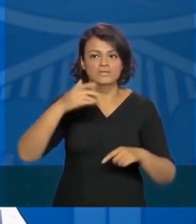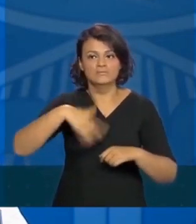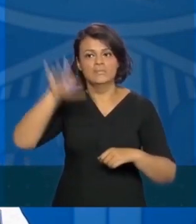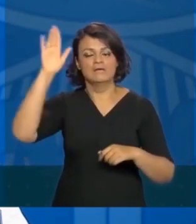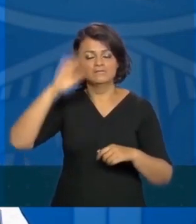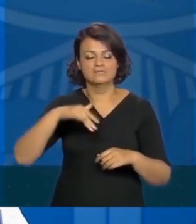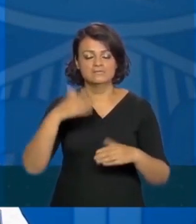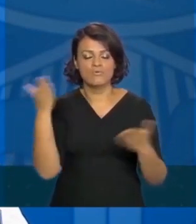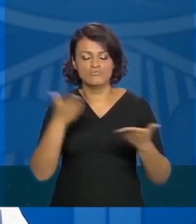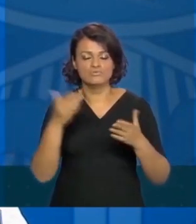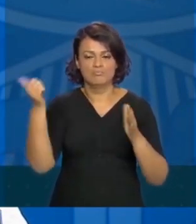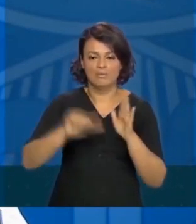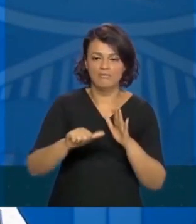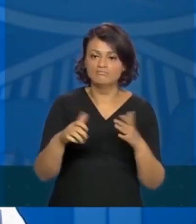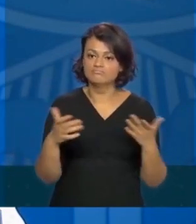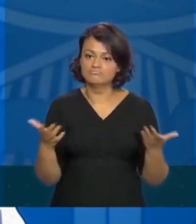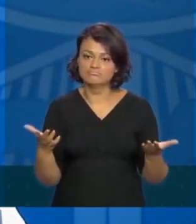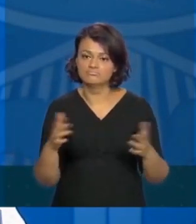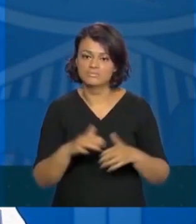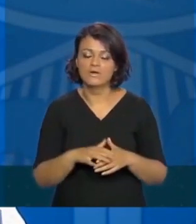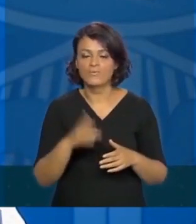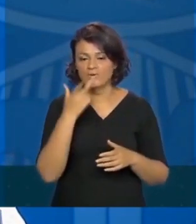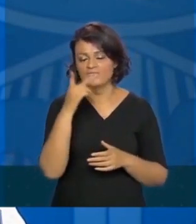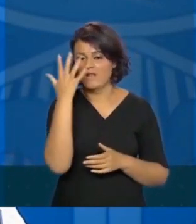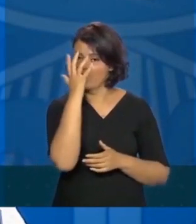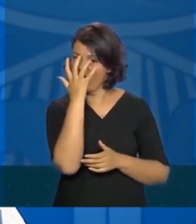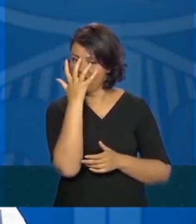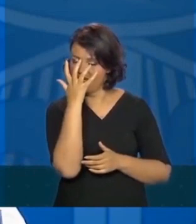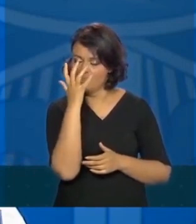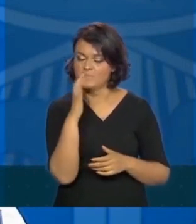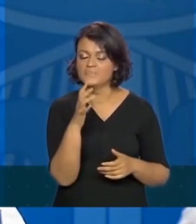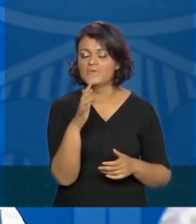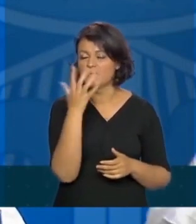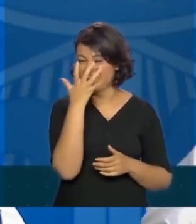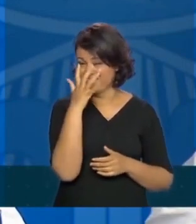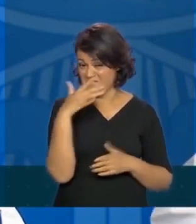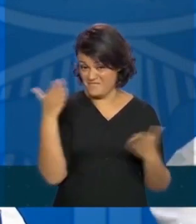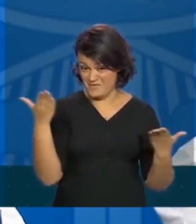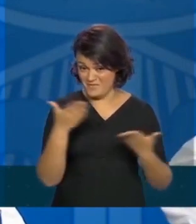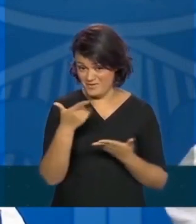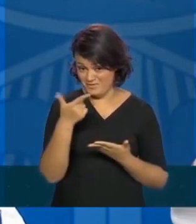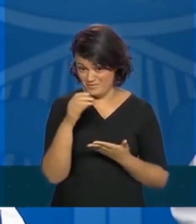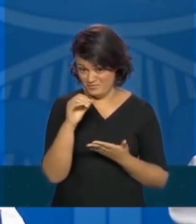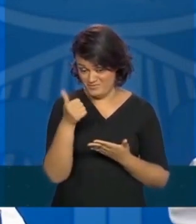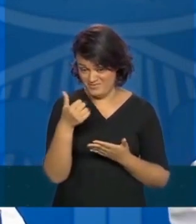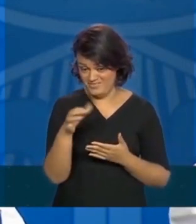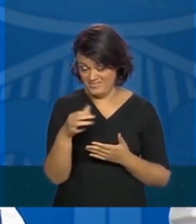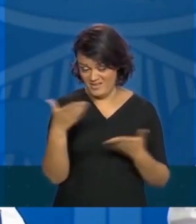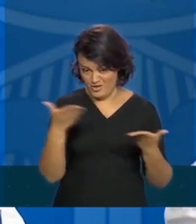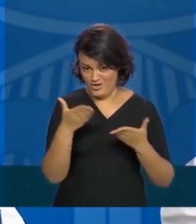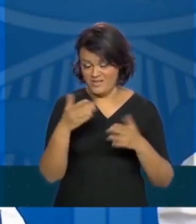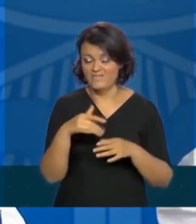outro quando falam do carnaval o carnaval desse ano foi em fevereiro